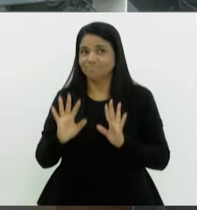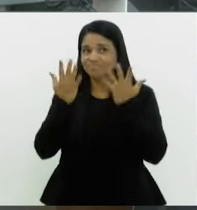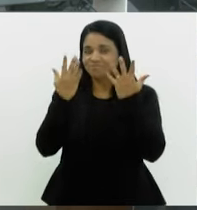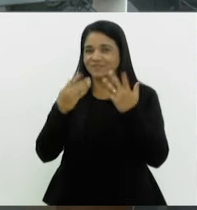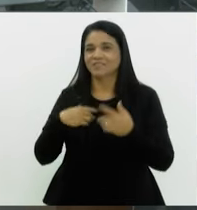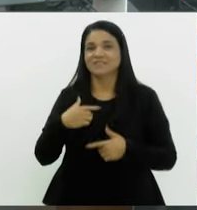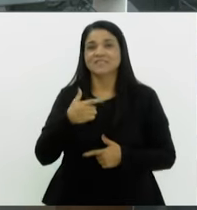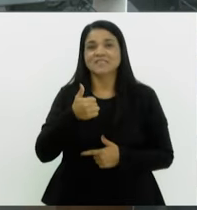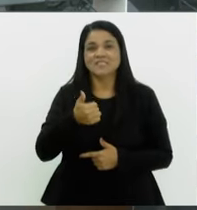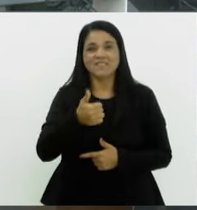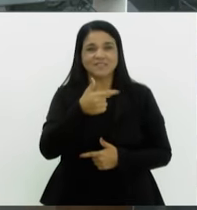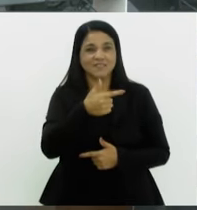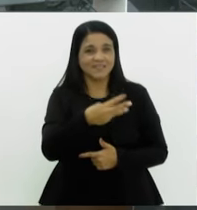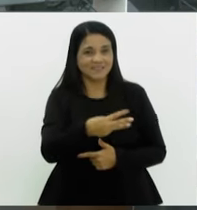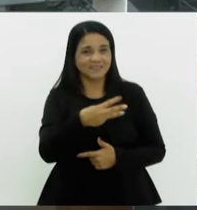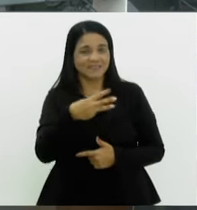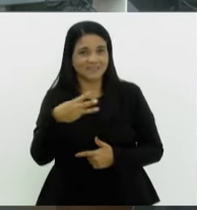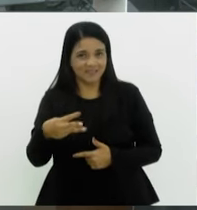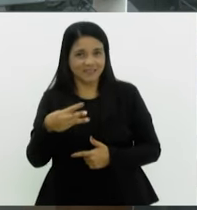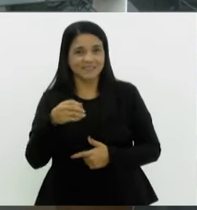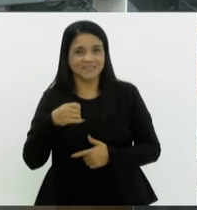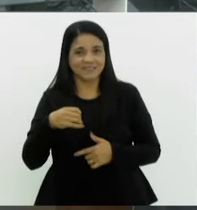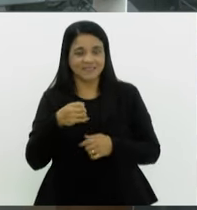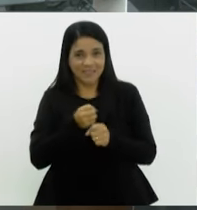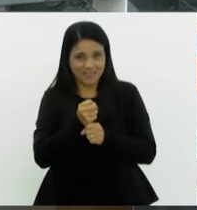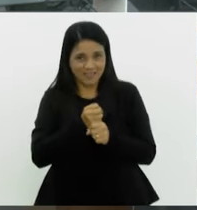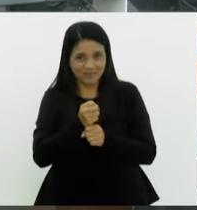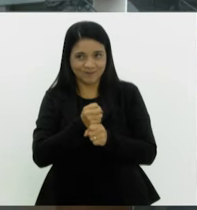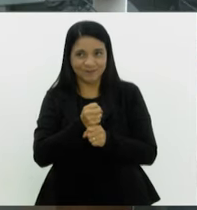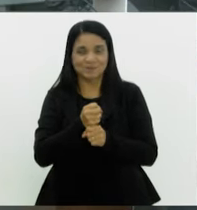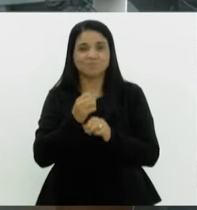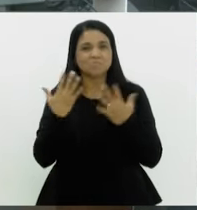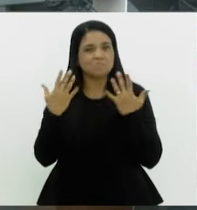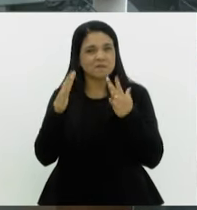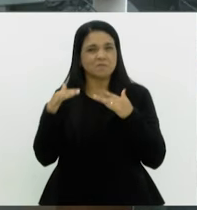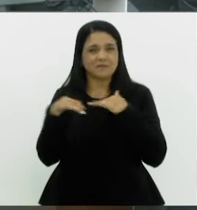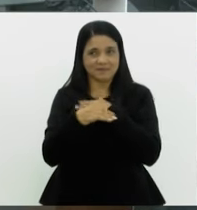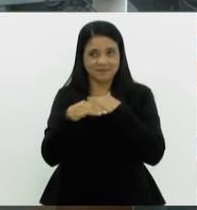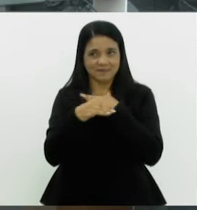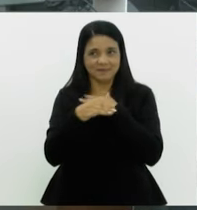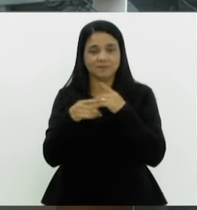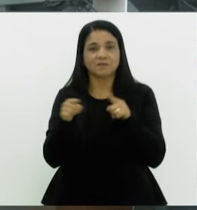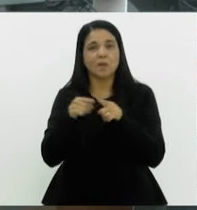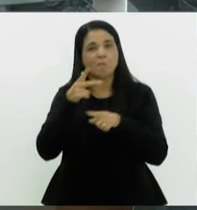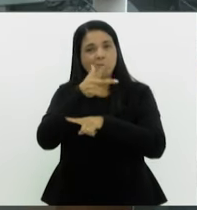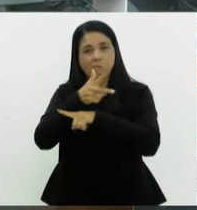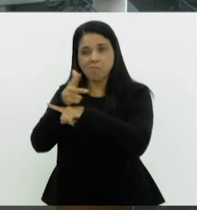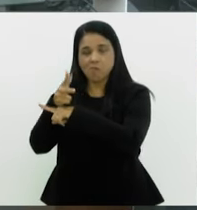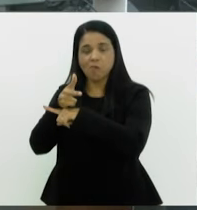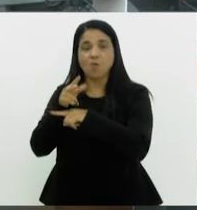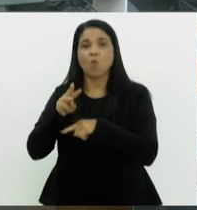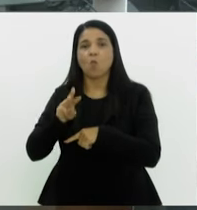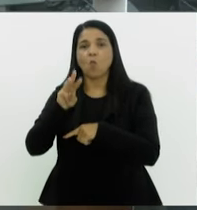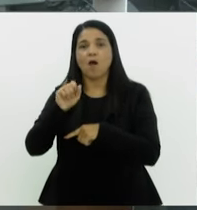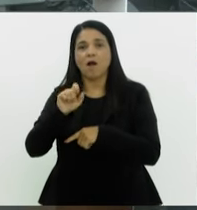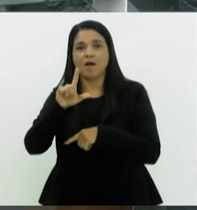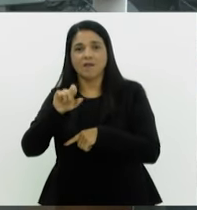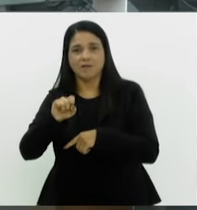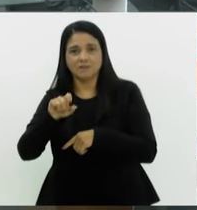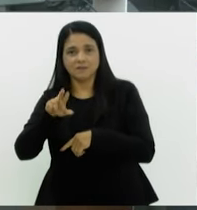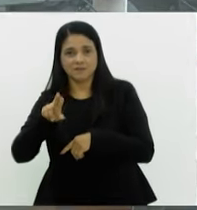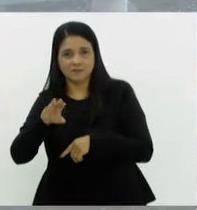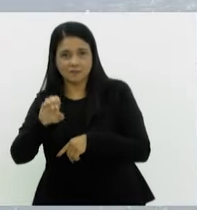parabéns a todos da cidade. Agora a gente vai com imagens do nosso cinegrafista Wallace Lima, a Ilha Fiscal, na Baía de